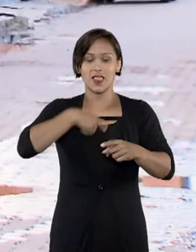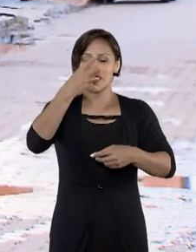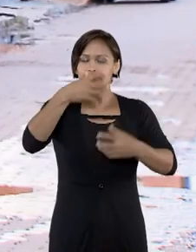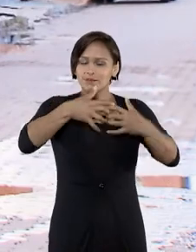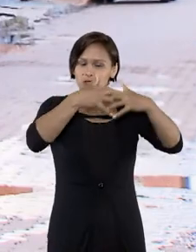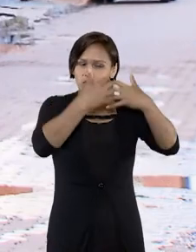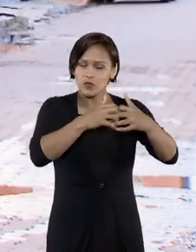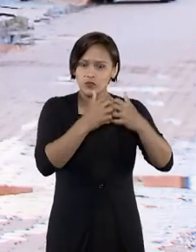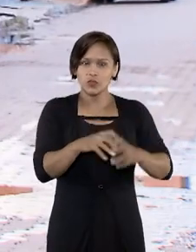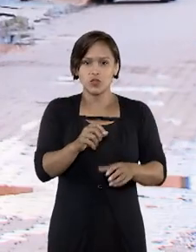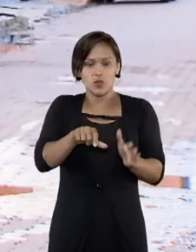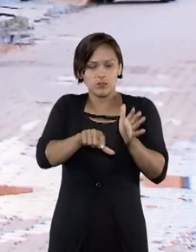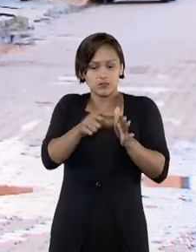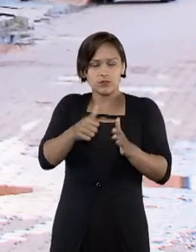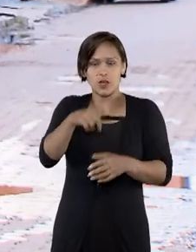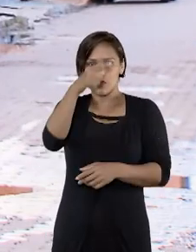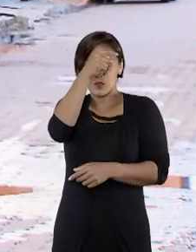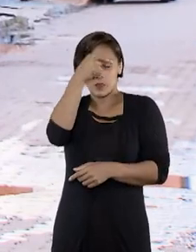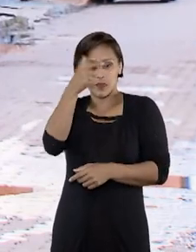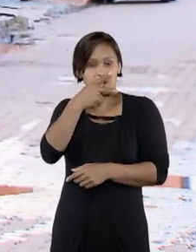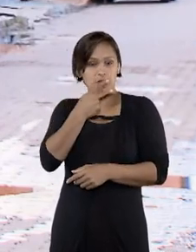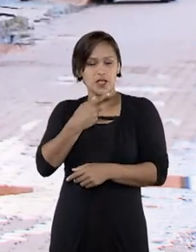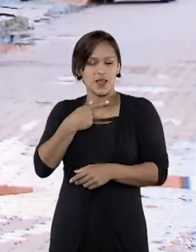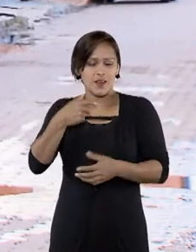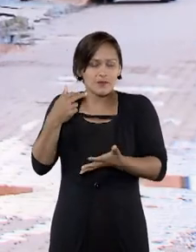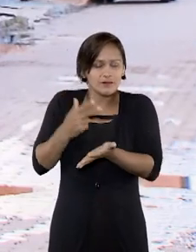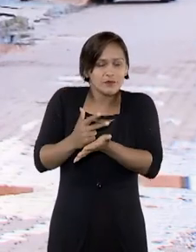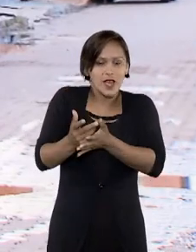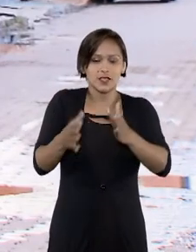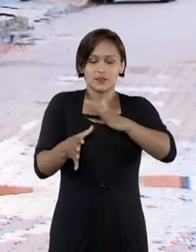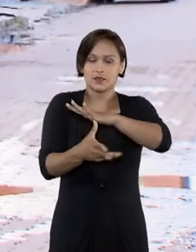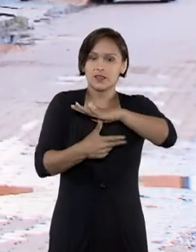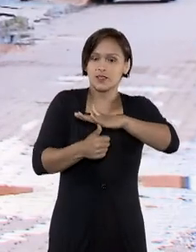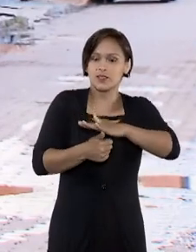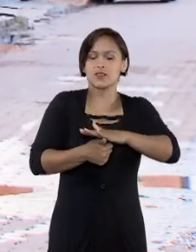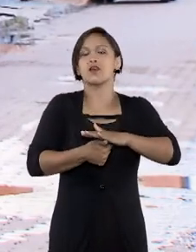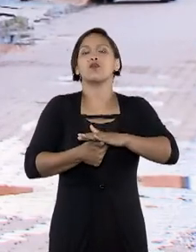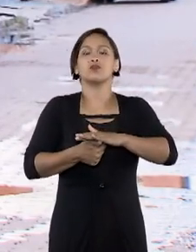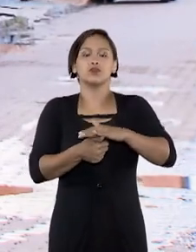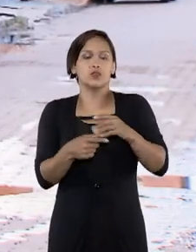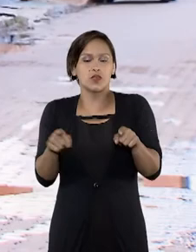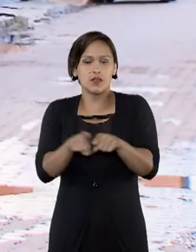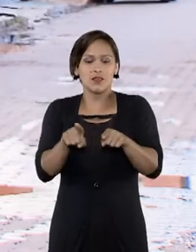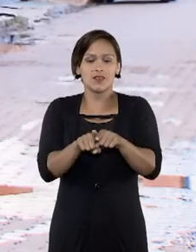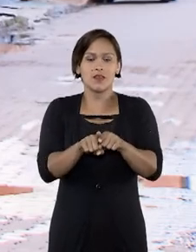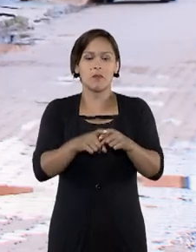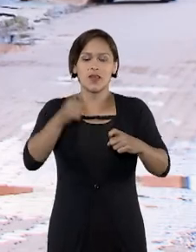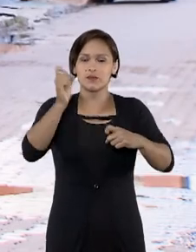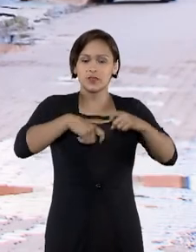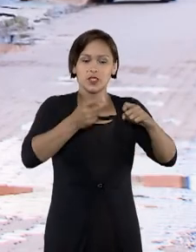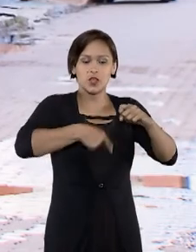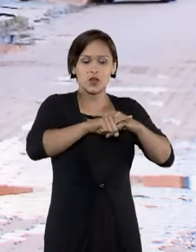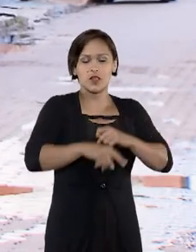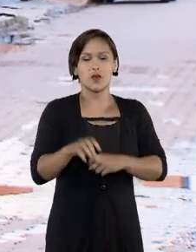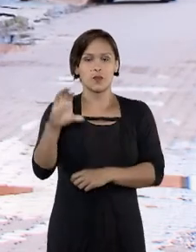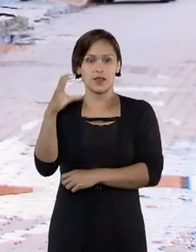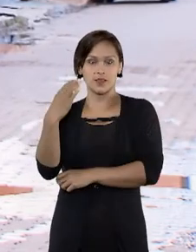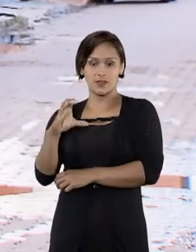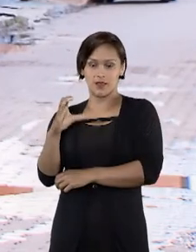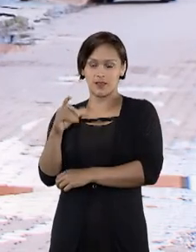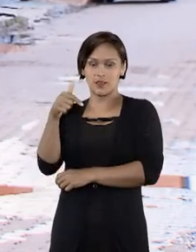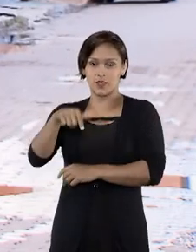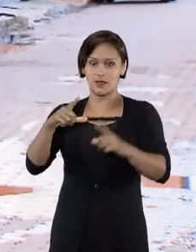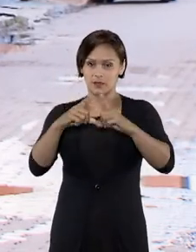confundido com um dos rapazes que estava praticando uma série de assaltos, sequestro e tentativa de latrocínio em